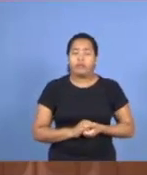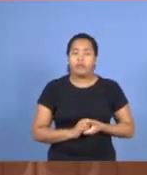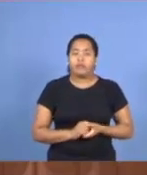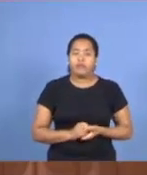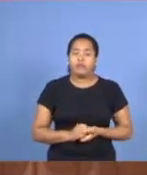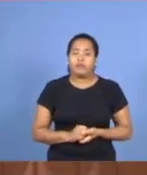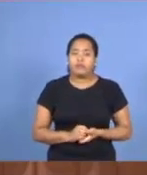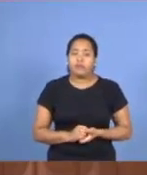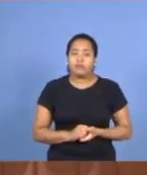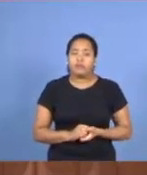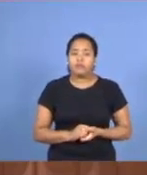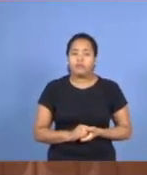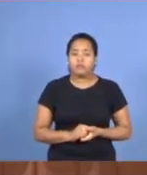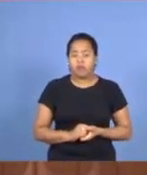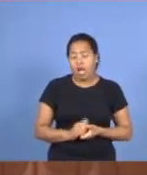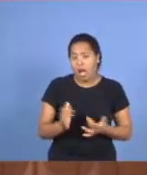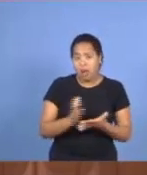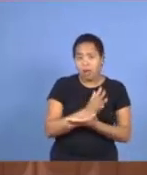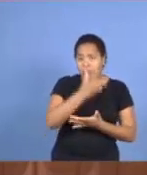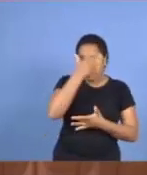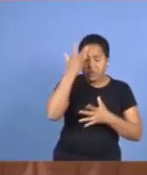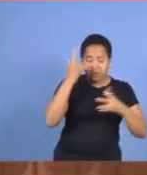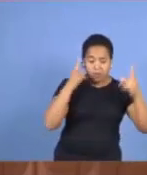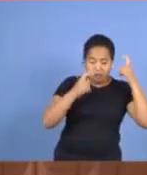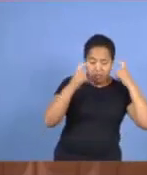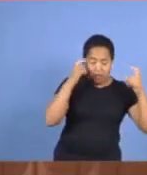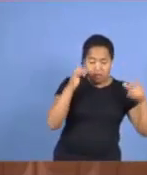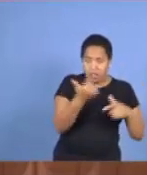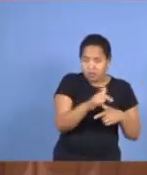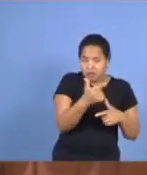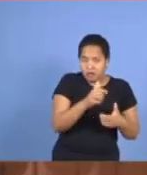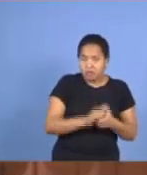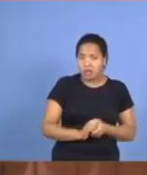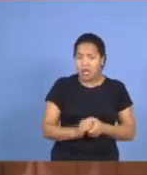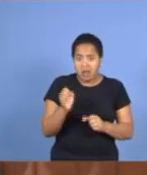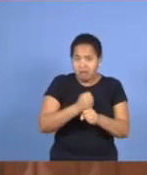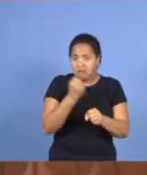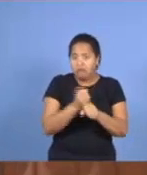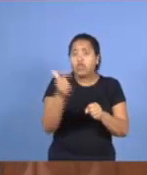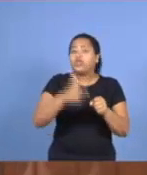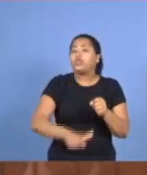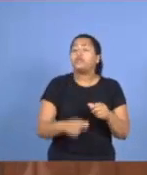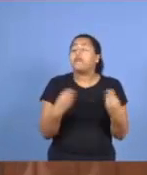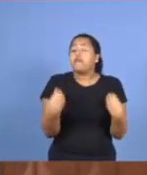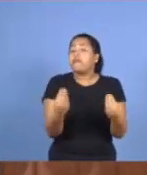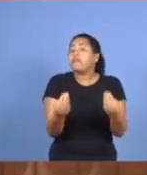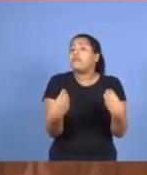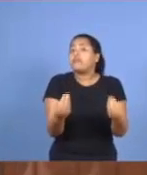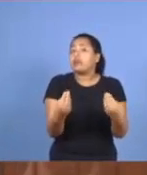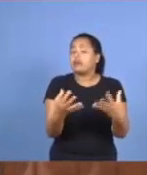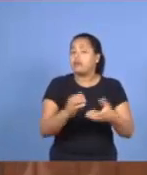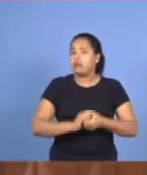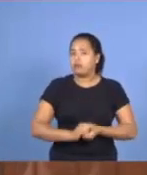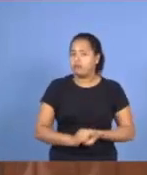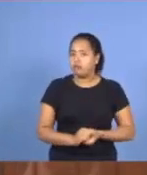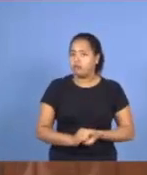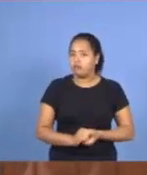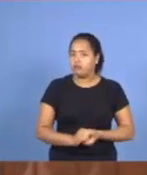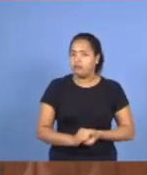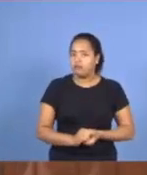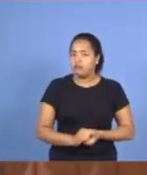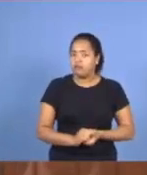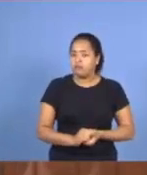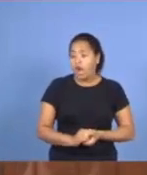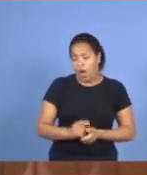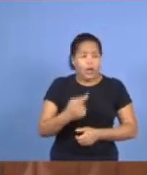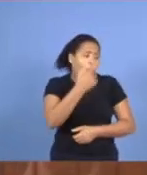É, os que não estão preocupados com isso Não cresce a igreja, não é nada. Para que reconstruir, não é? Então, a informação do pastor Daniel Santana... Ah, eu pensei